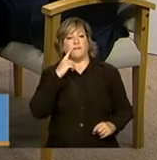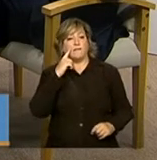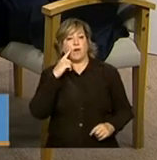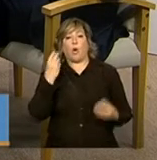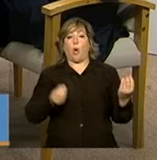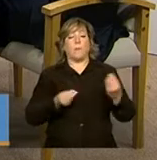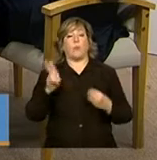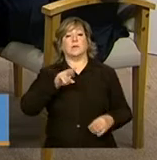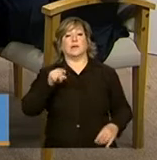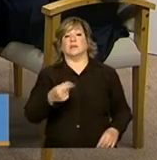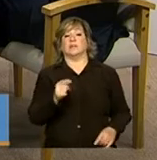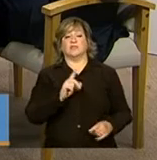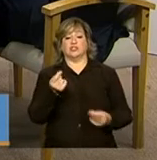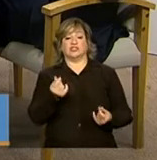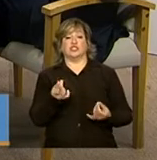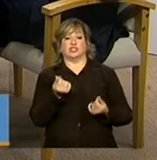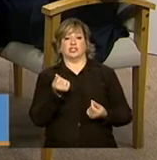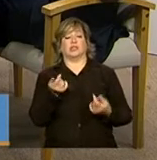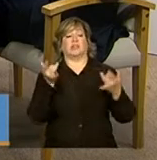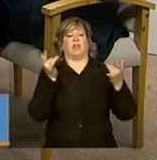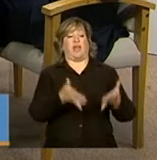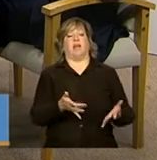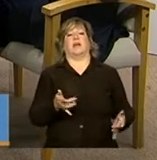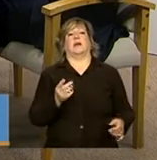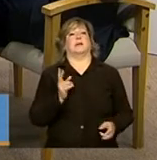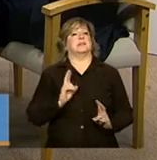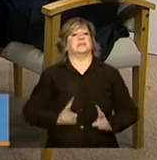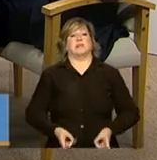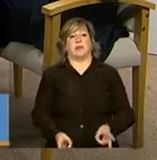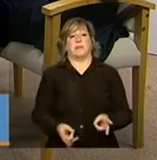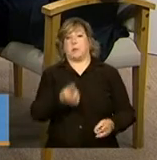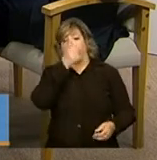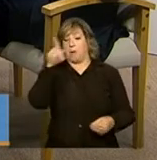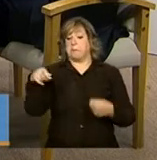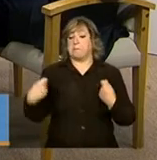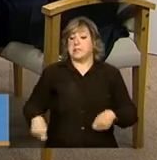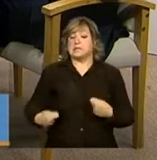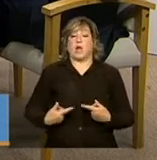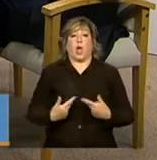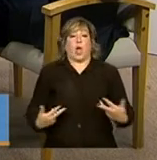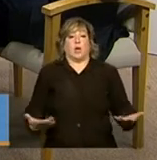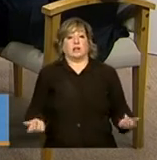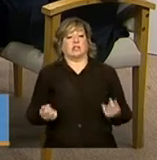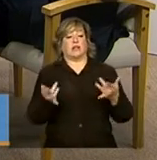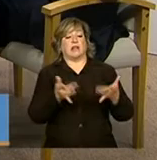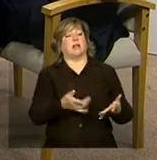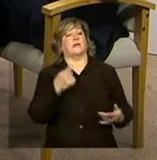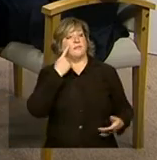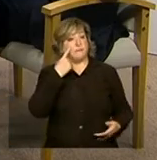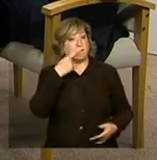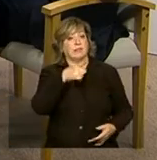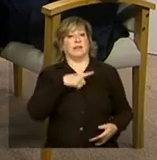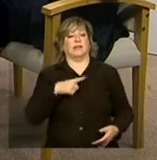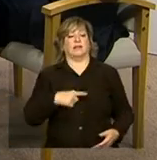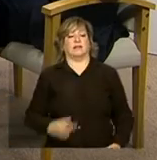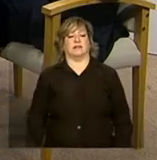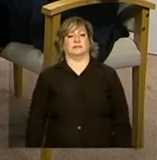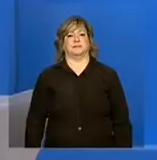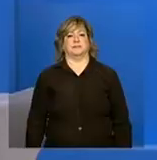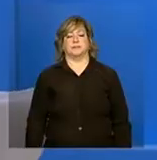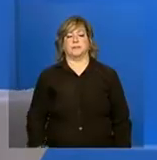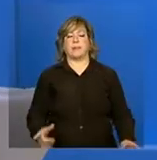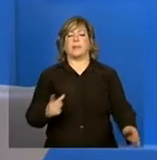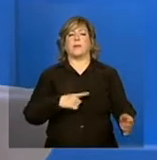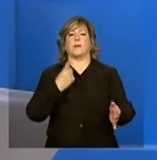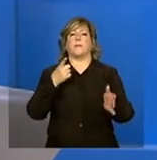recursos, porque senão eles vão ficar parados lá para sempre, enquanto que o município está necessitando de dinheiro. Bom, Maurício, tem uma